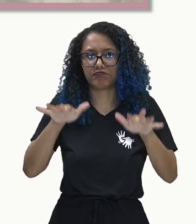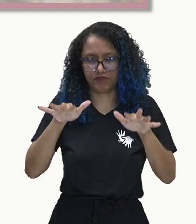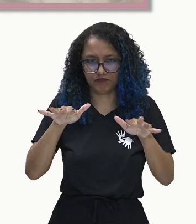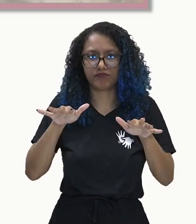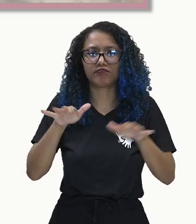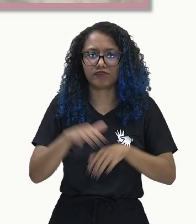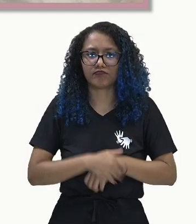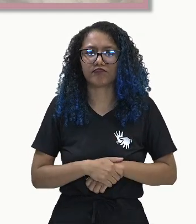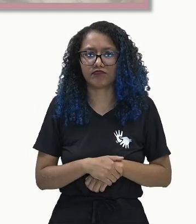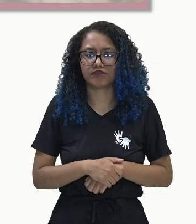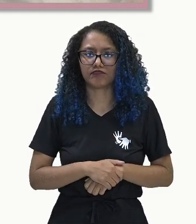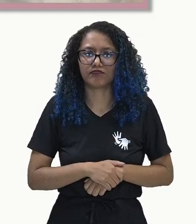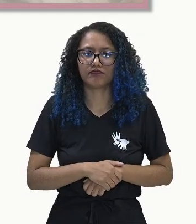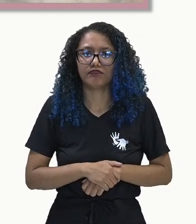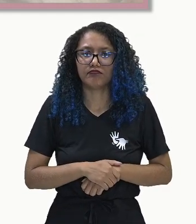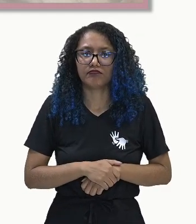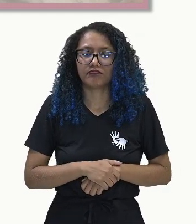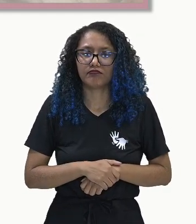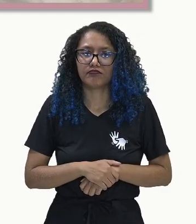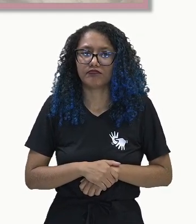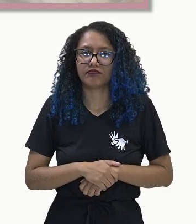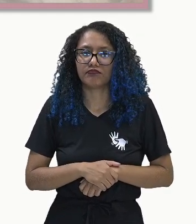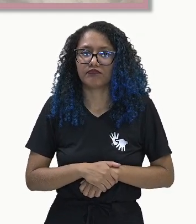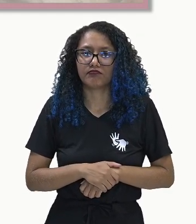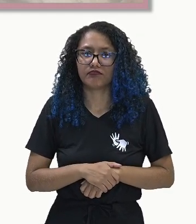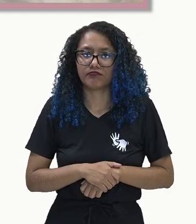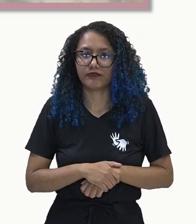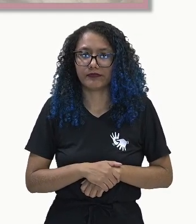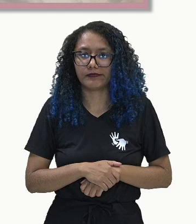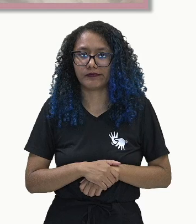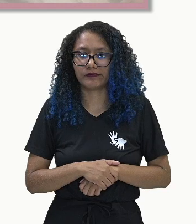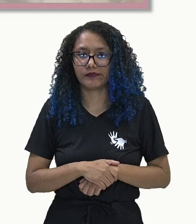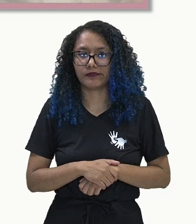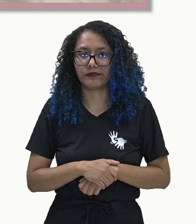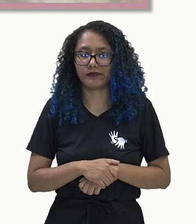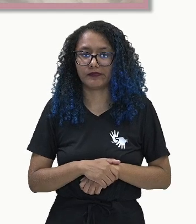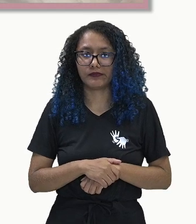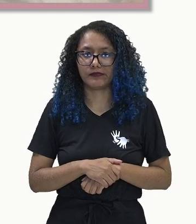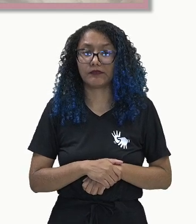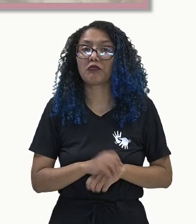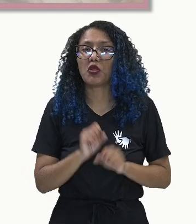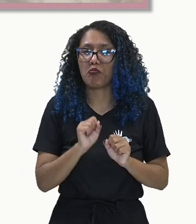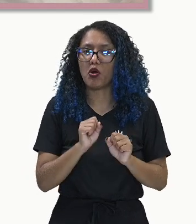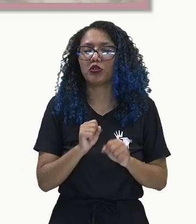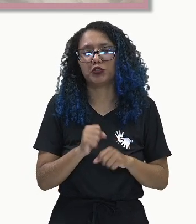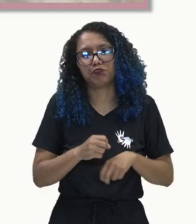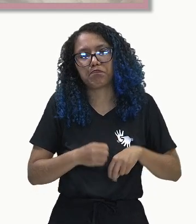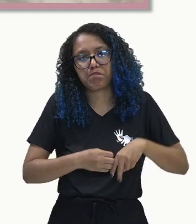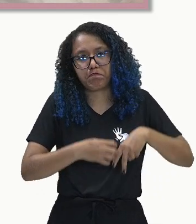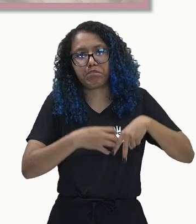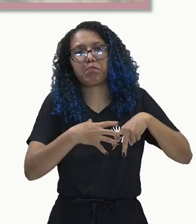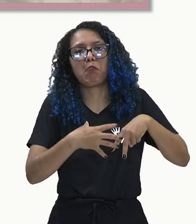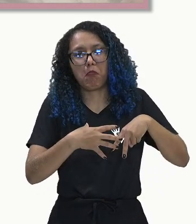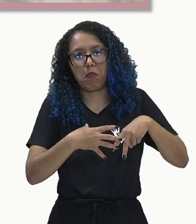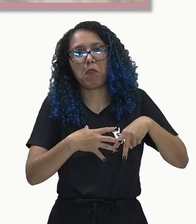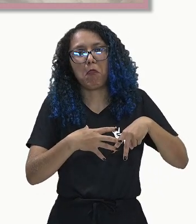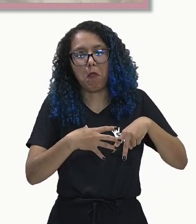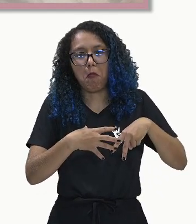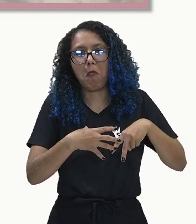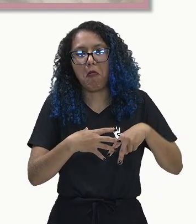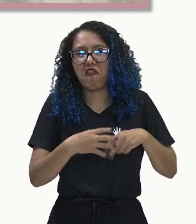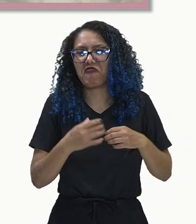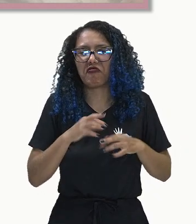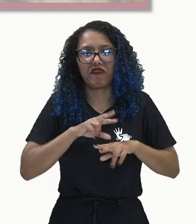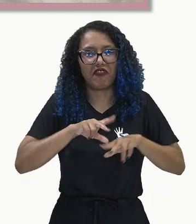Essa condição aí leva ao inchaço, como vocês podem ver na imagem, extremo de partes do